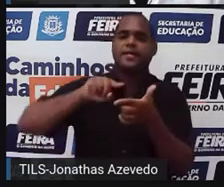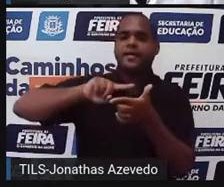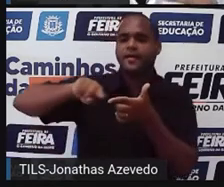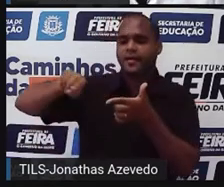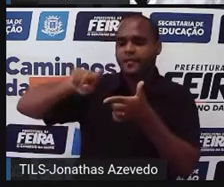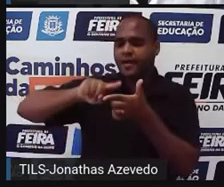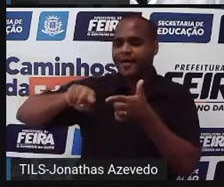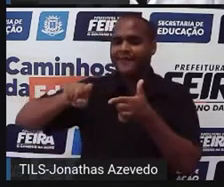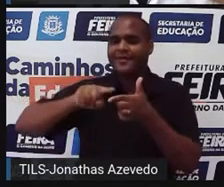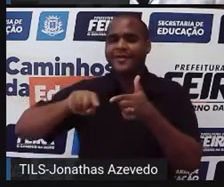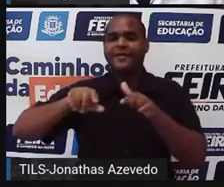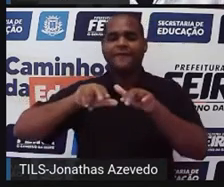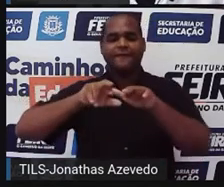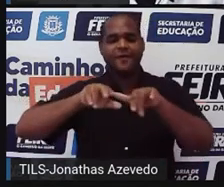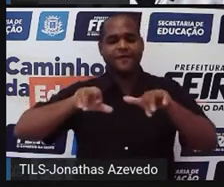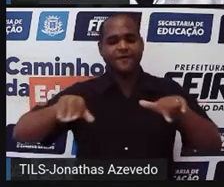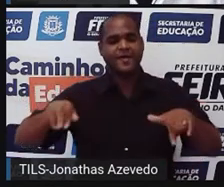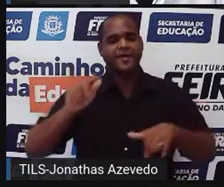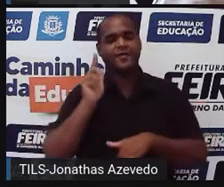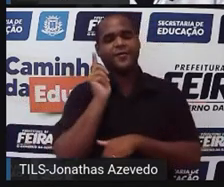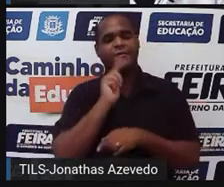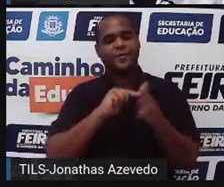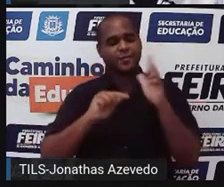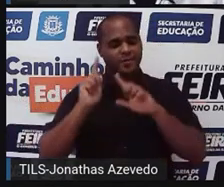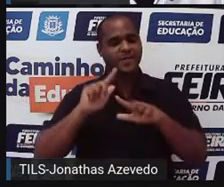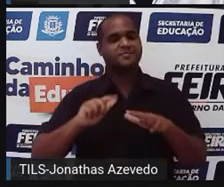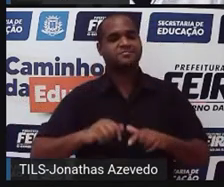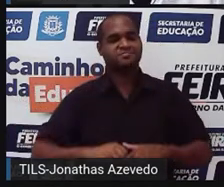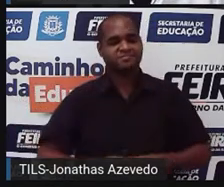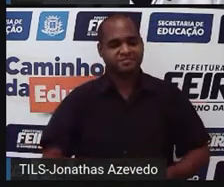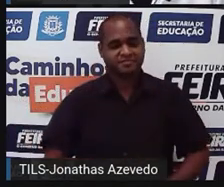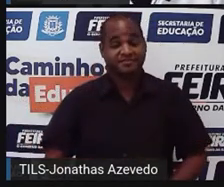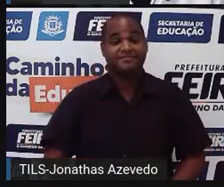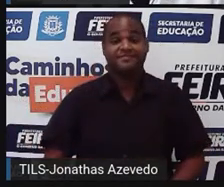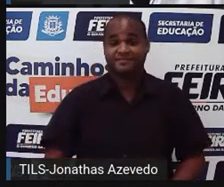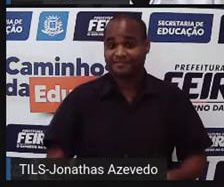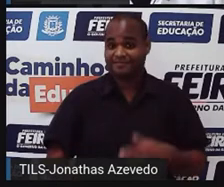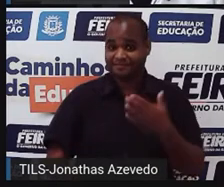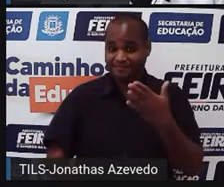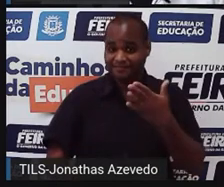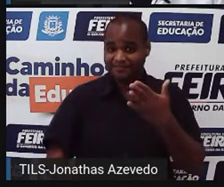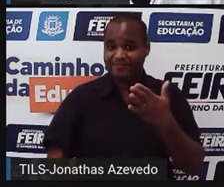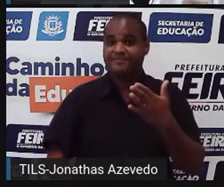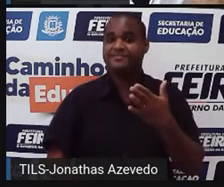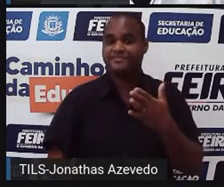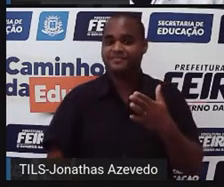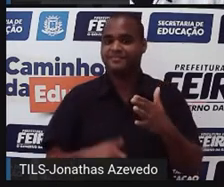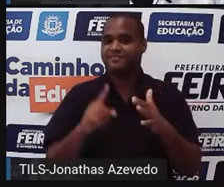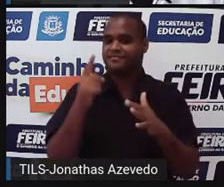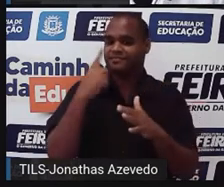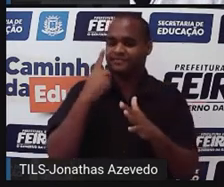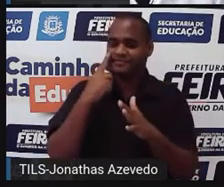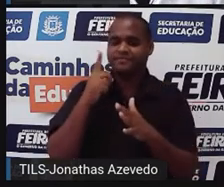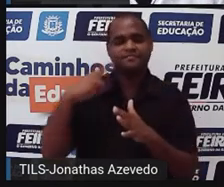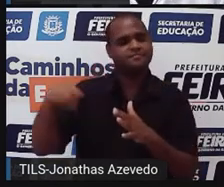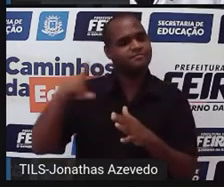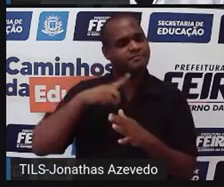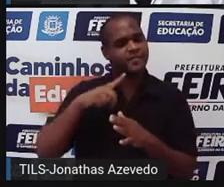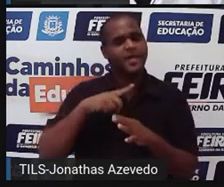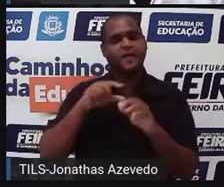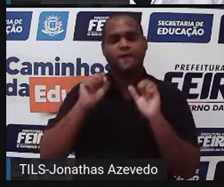como se resolvem problemas. É pra isso que a gente